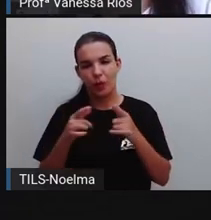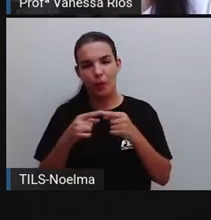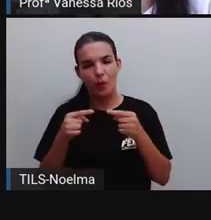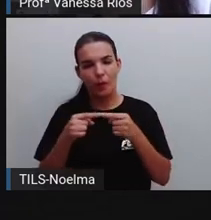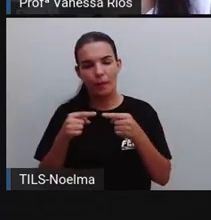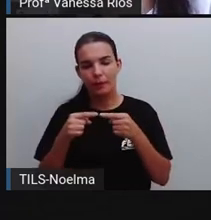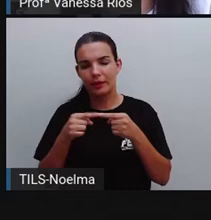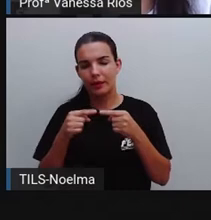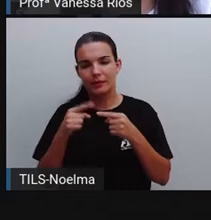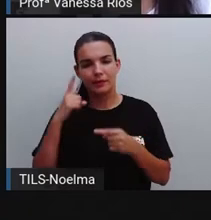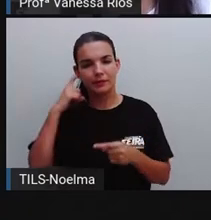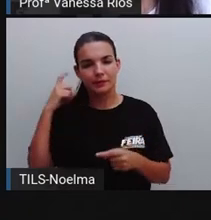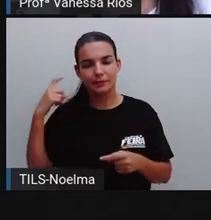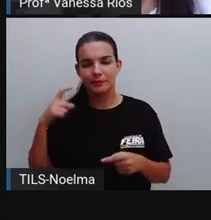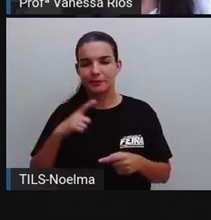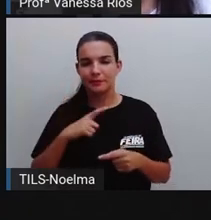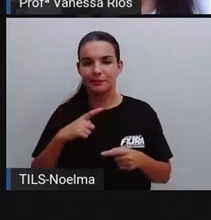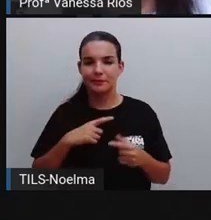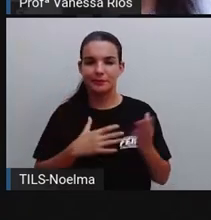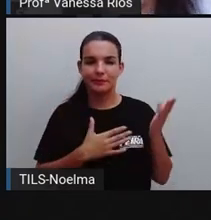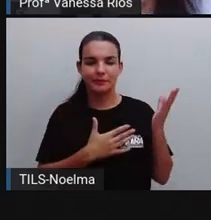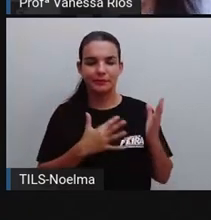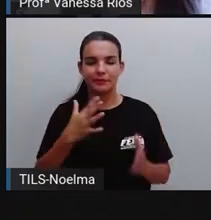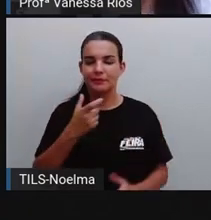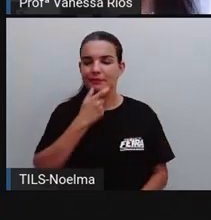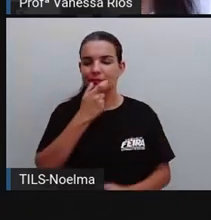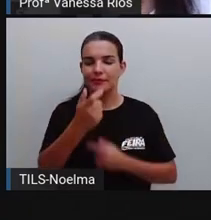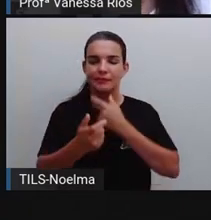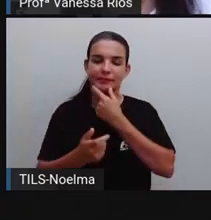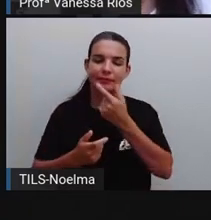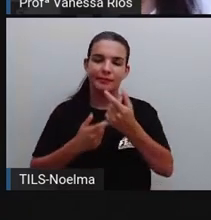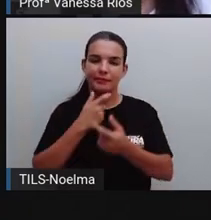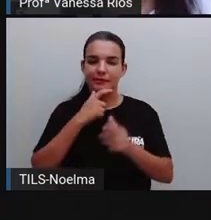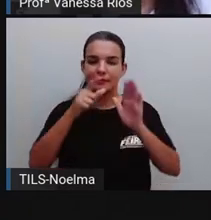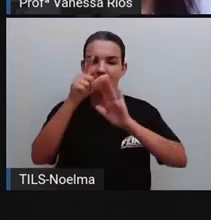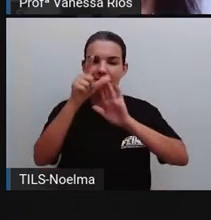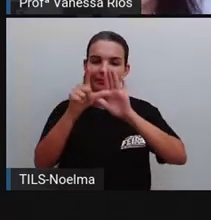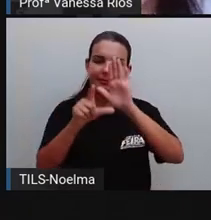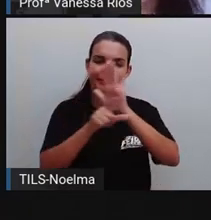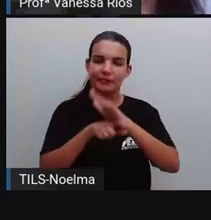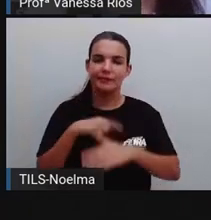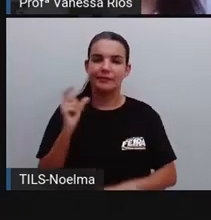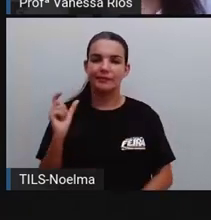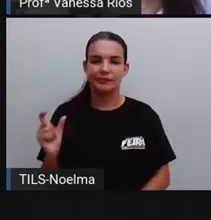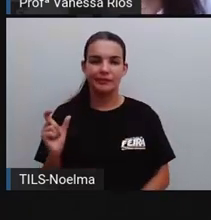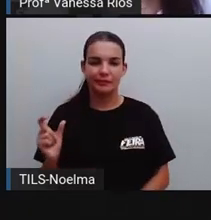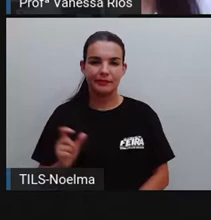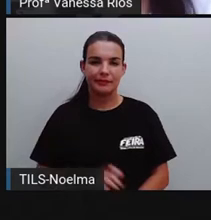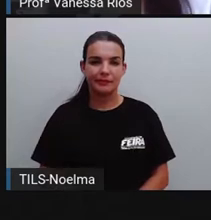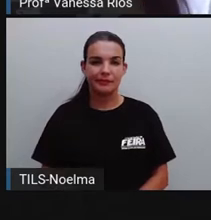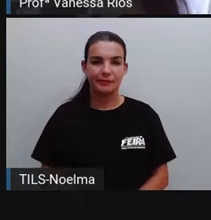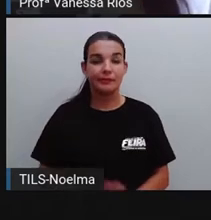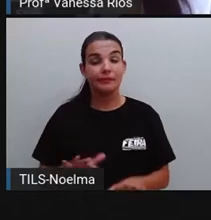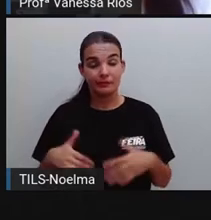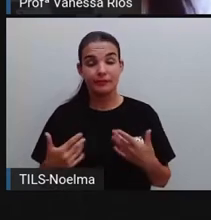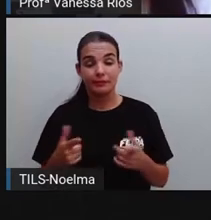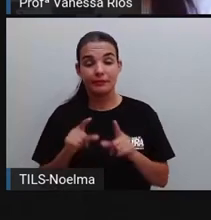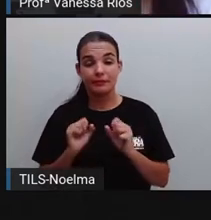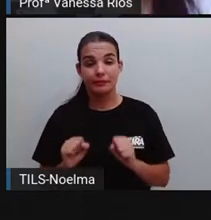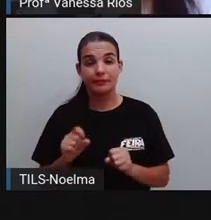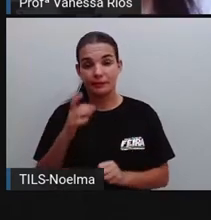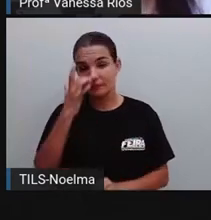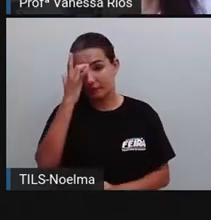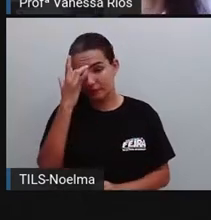gente tem aí os nossos vocabulários, as nossas listas de palavras, que vão facilitar e